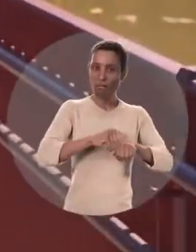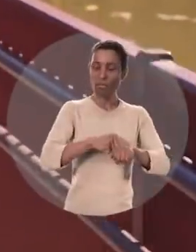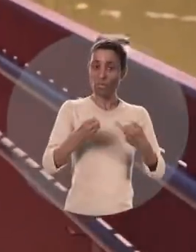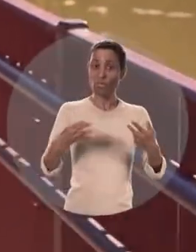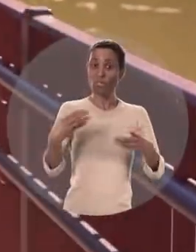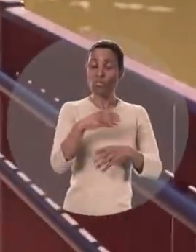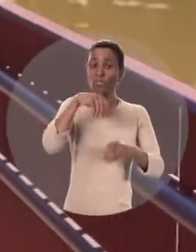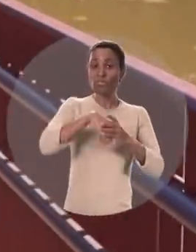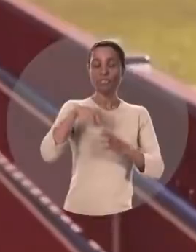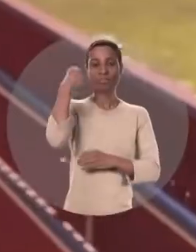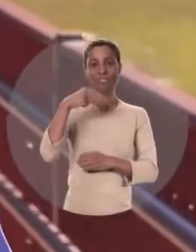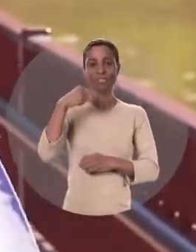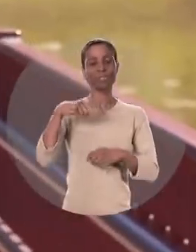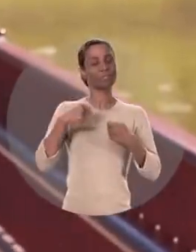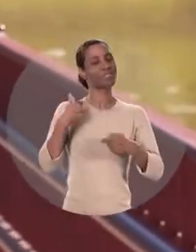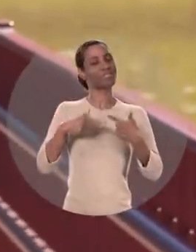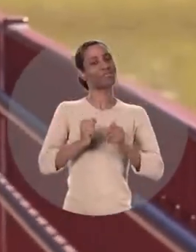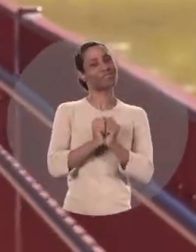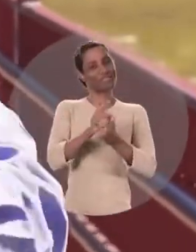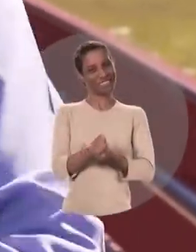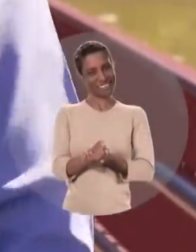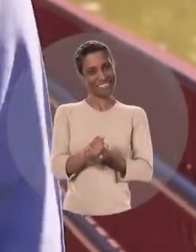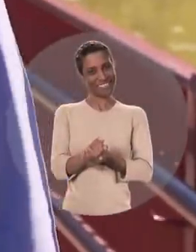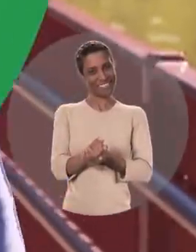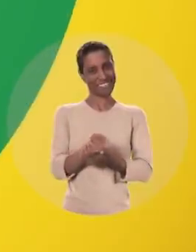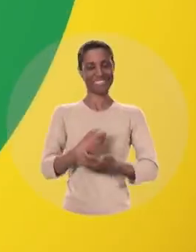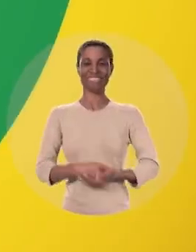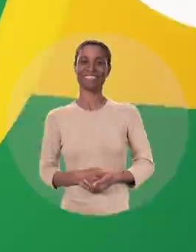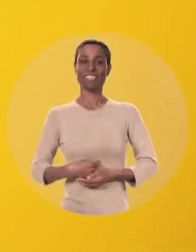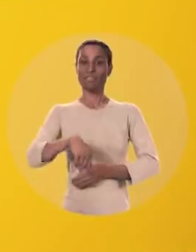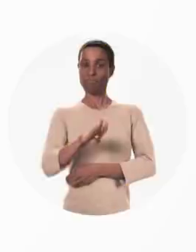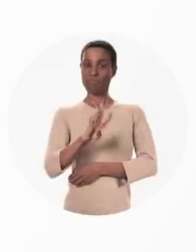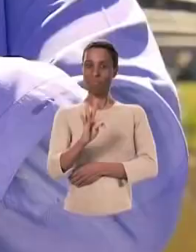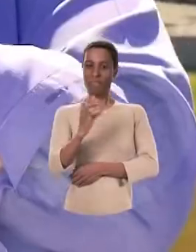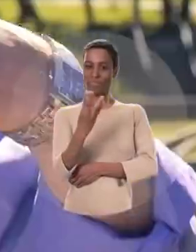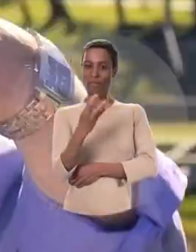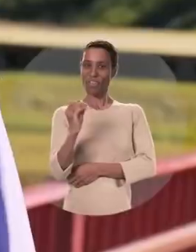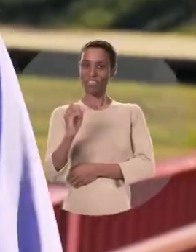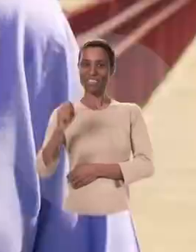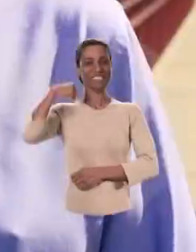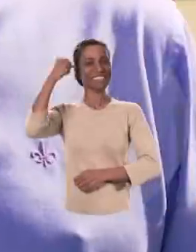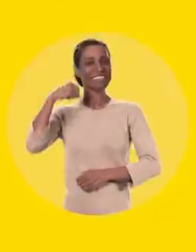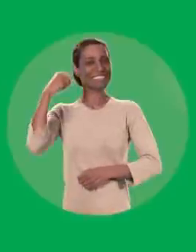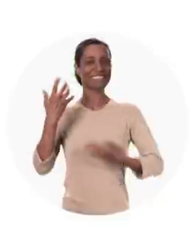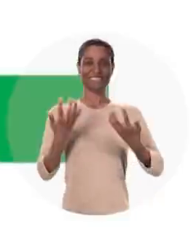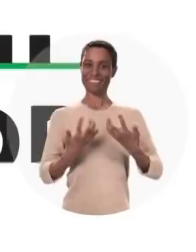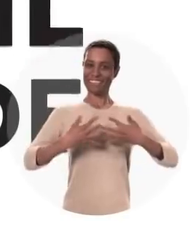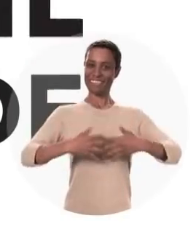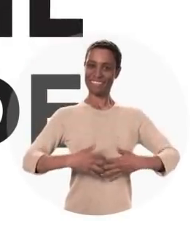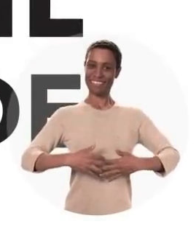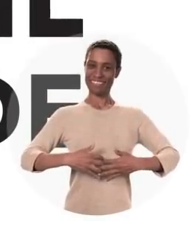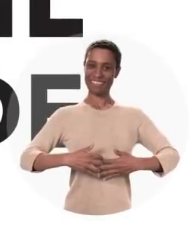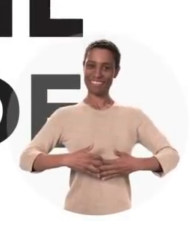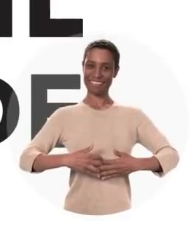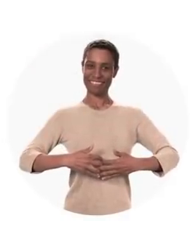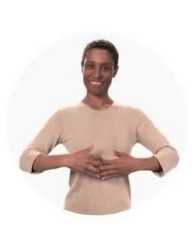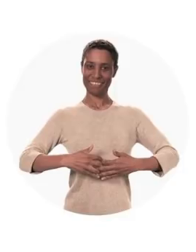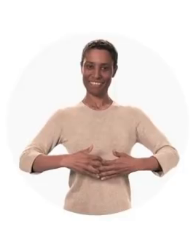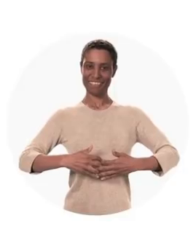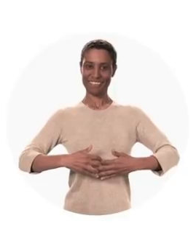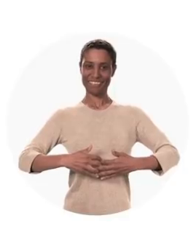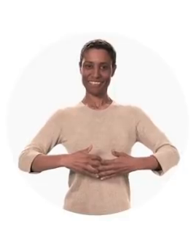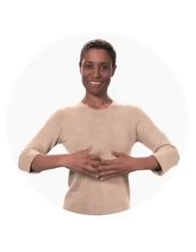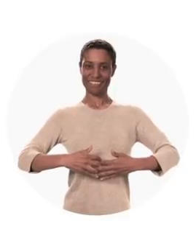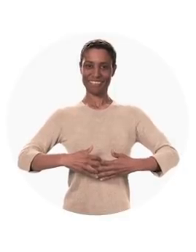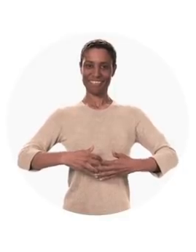Chegou a hora de renovar o Senado. Bota o Senado para trabalhar para você. Bota, o Beto lá. Beto 400 para o Senado funcionar.